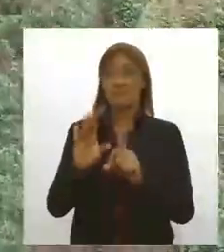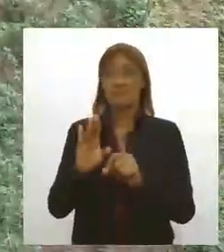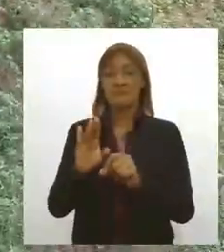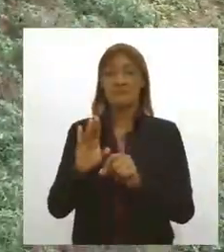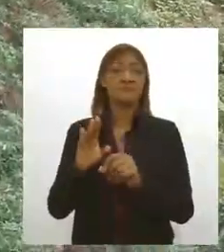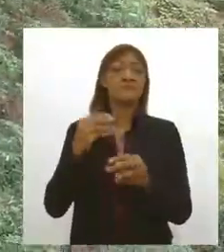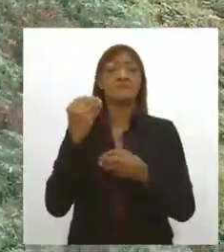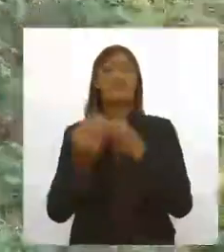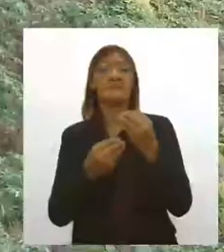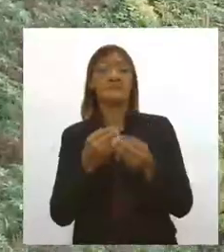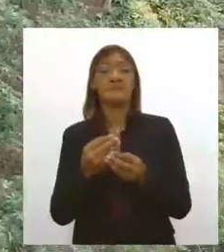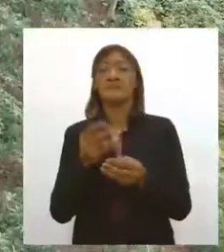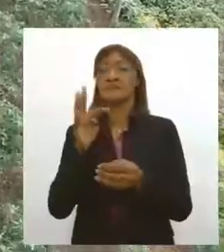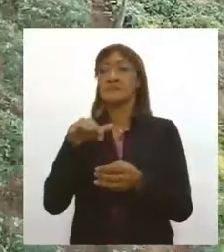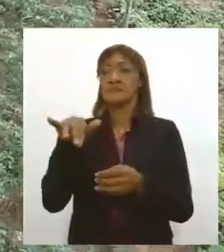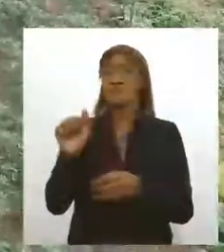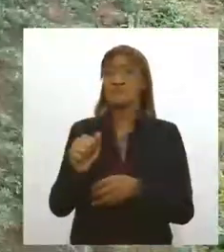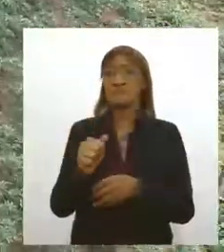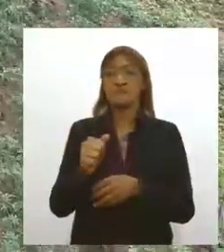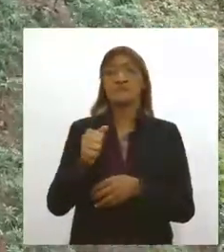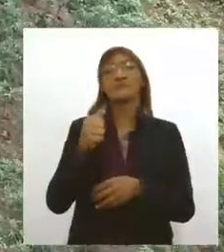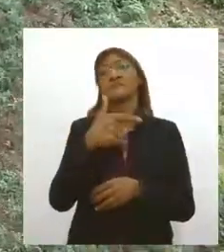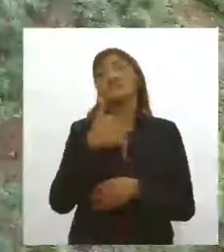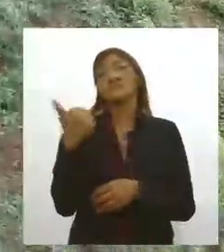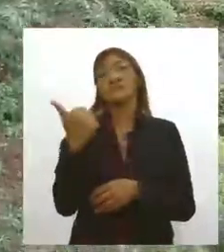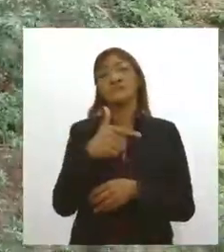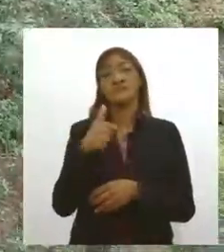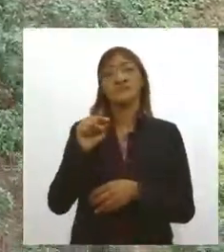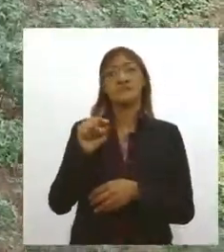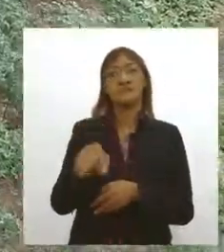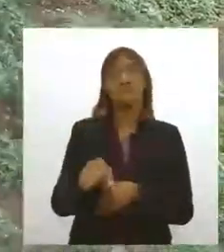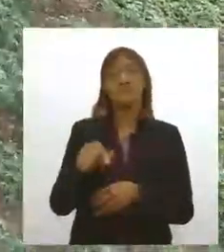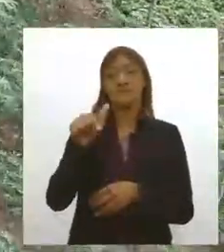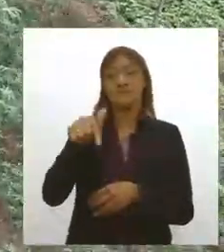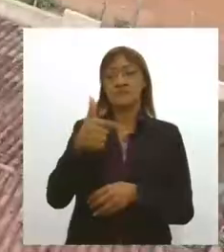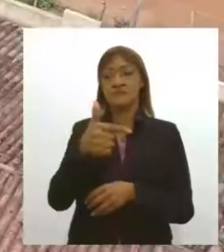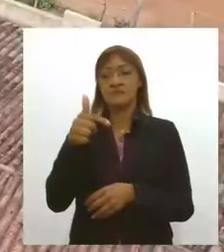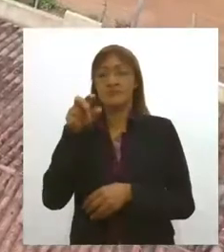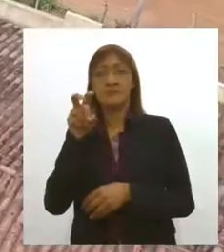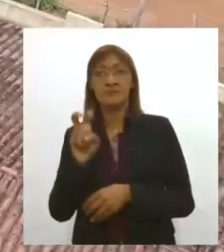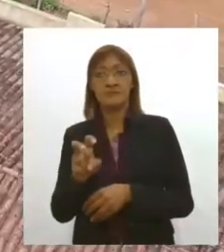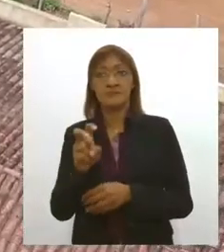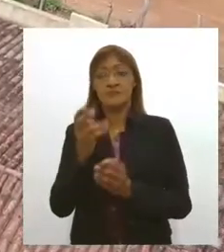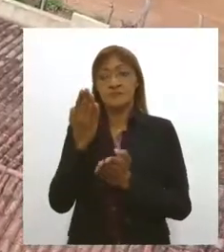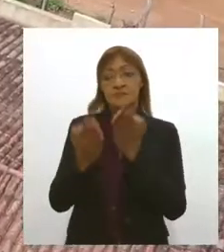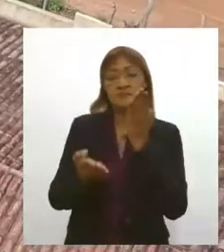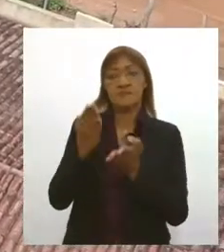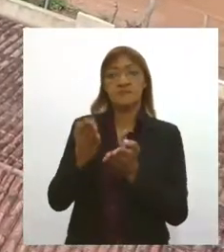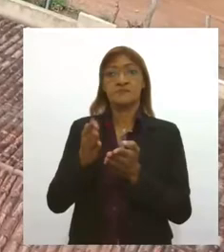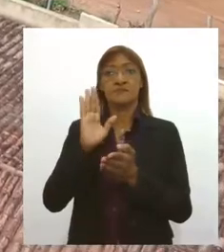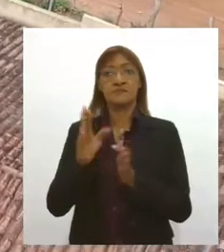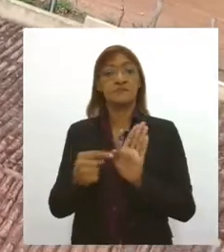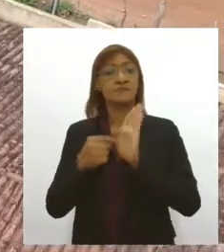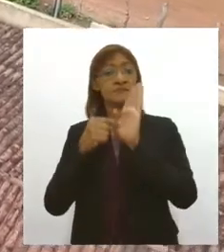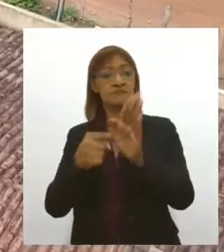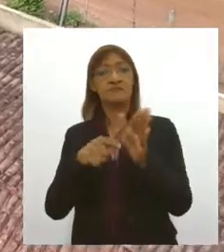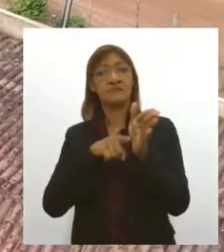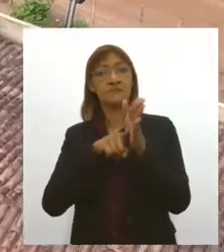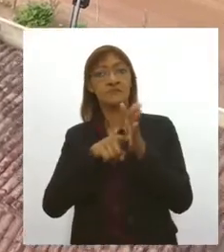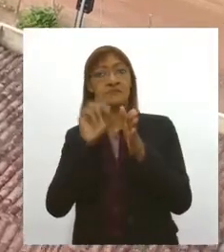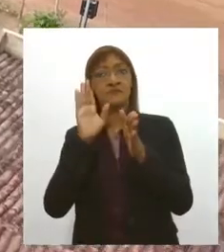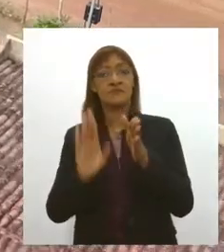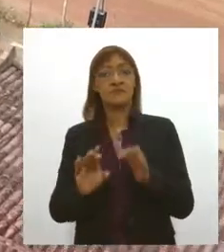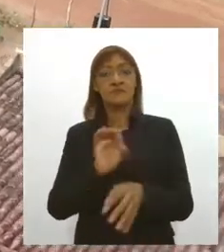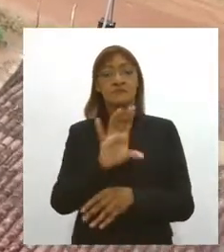rendimento médio de 12.725 quilos por hectare registros mostram que as casas de